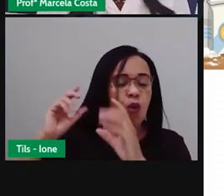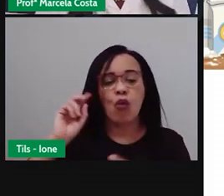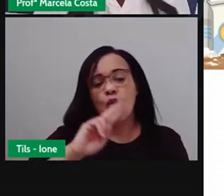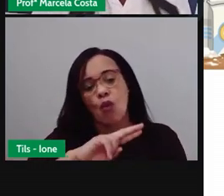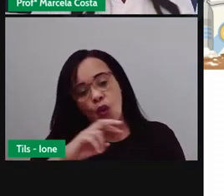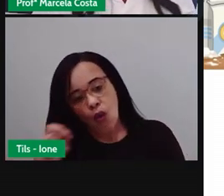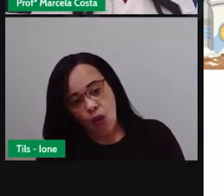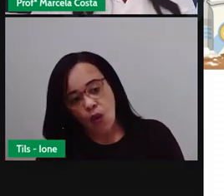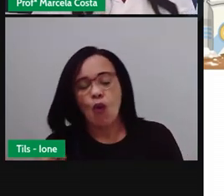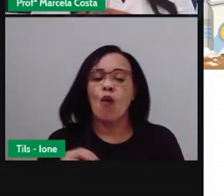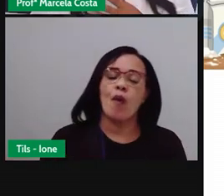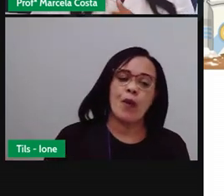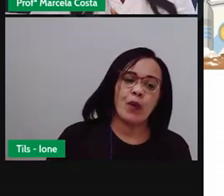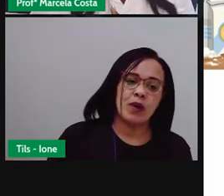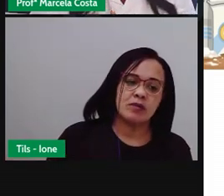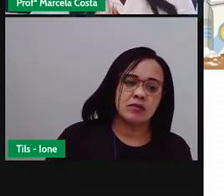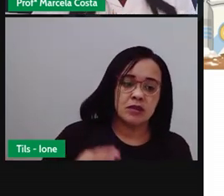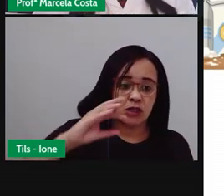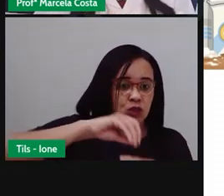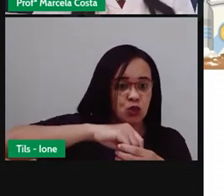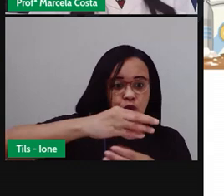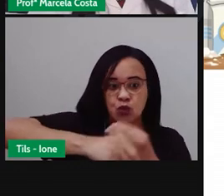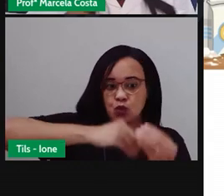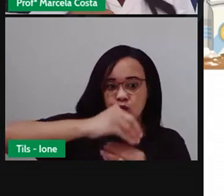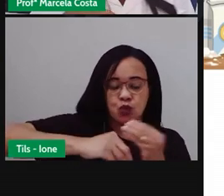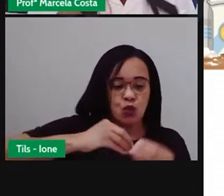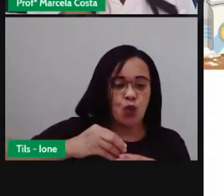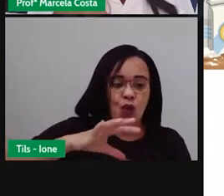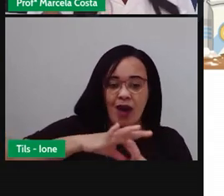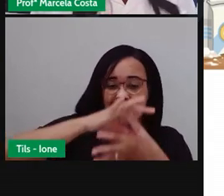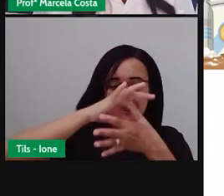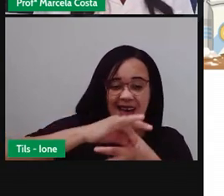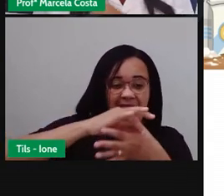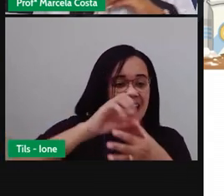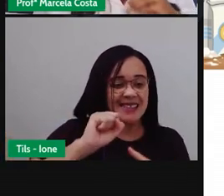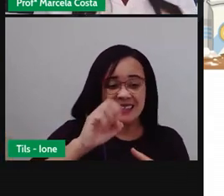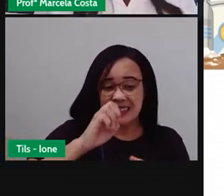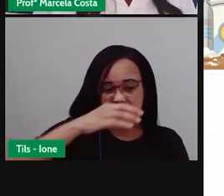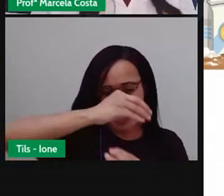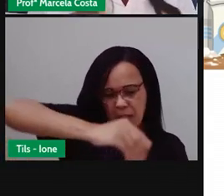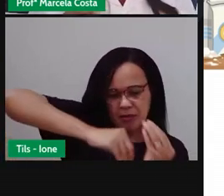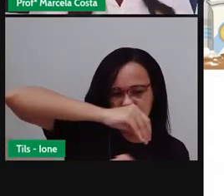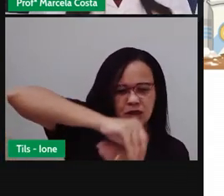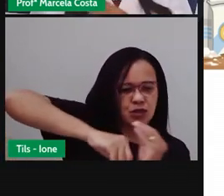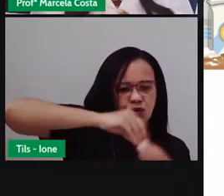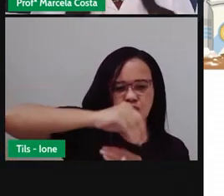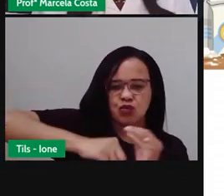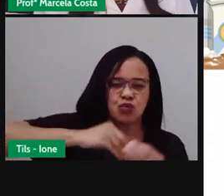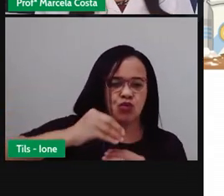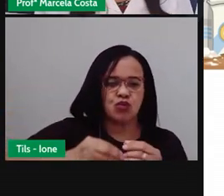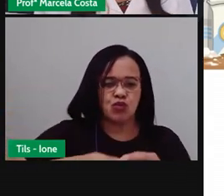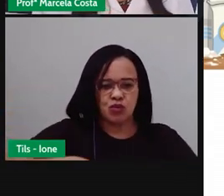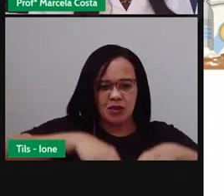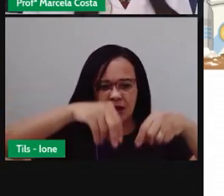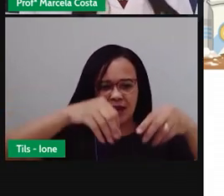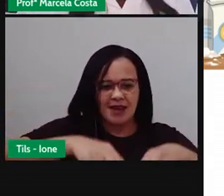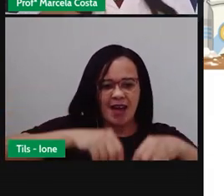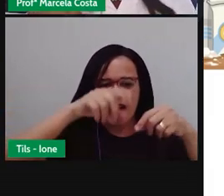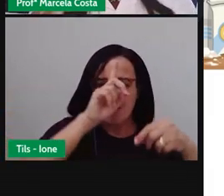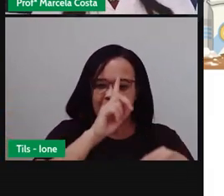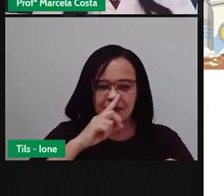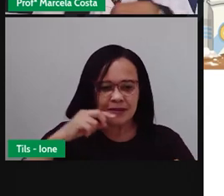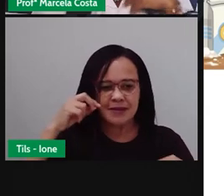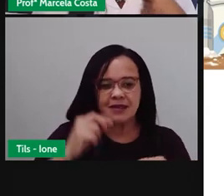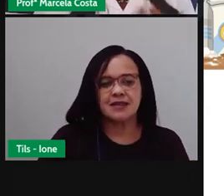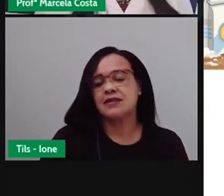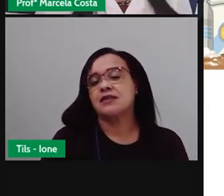coco, pode rechear com carne seca, misturar ali o flocão de milho com sal e carne seca